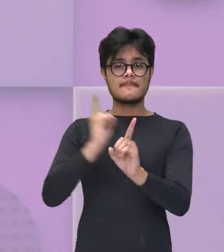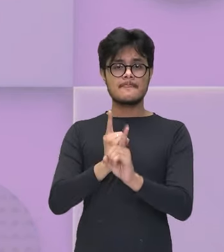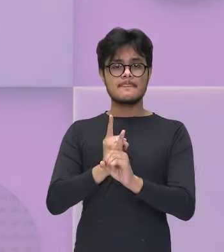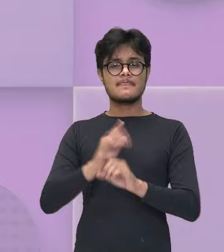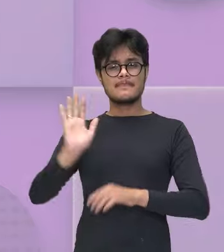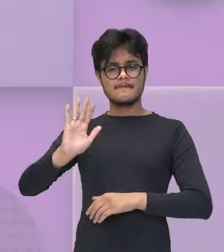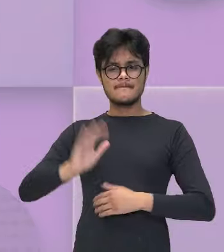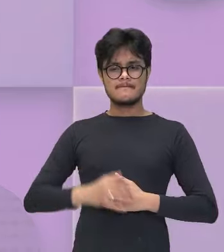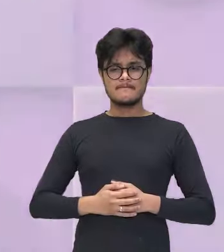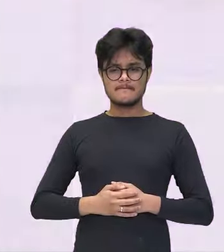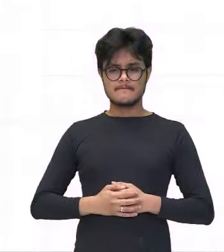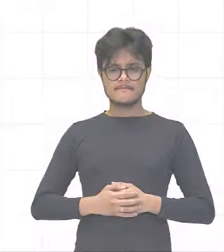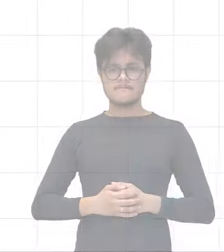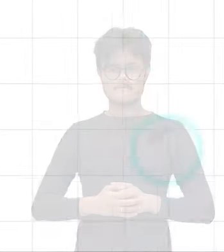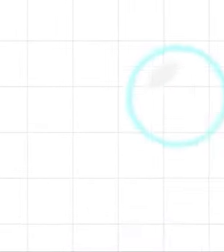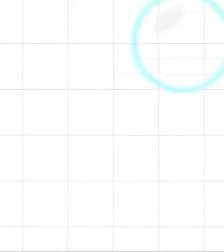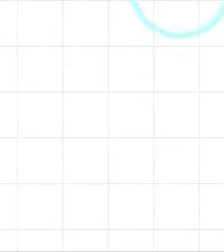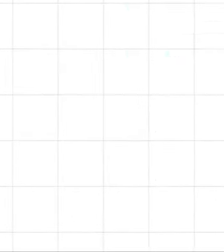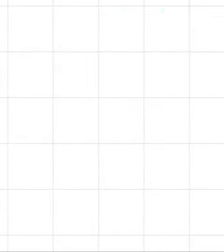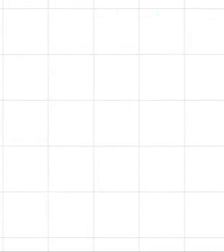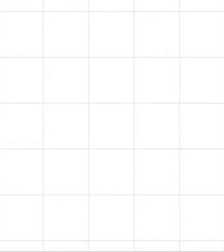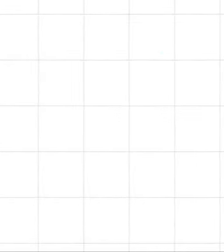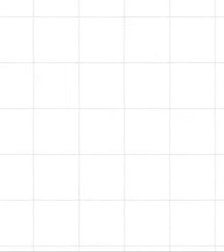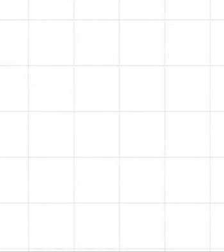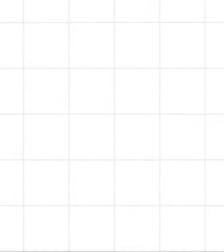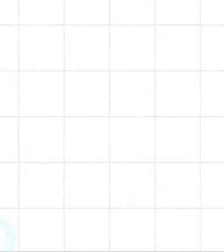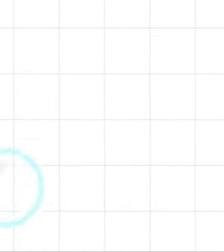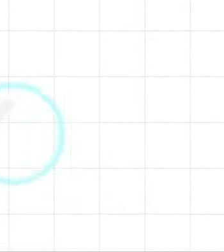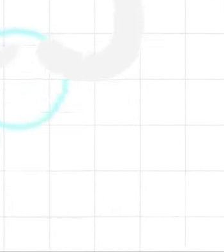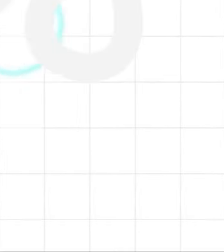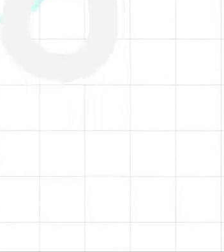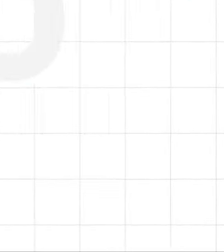numa próxima. Tchau, tchau.